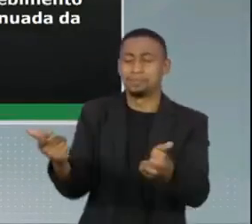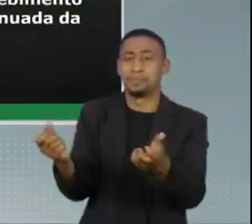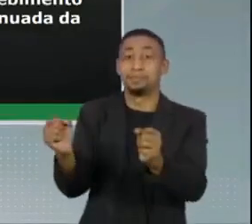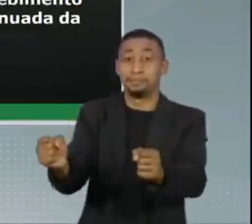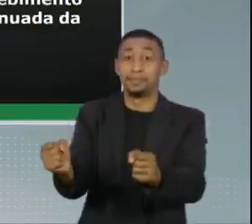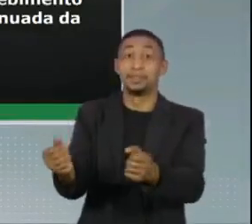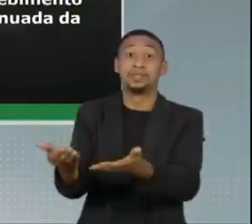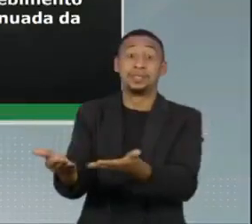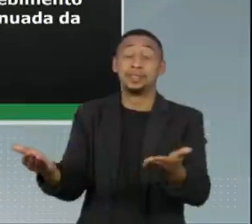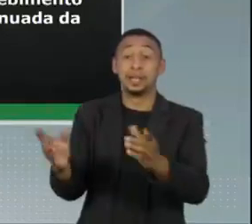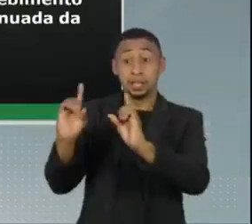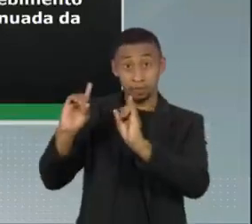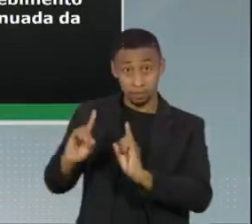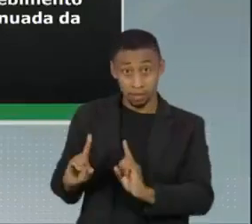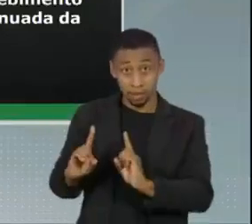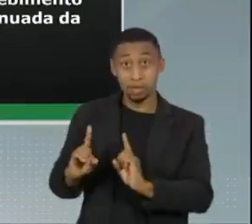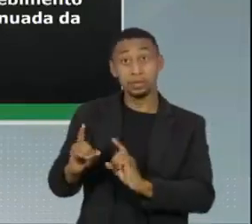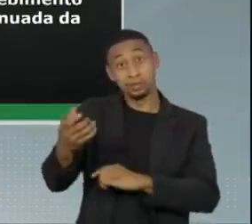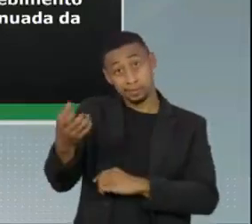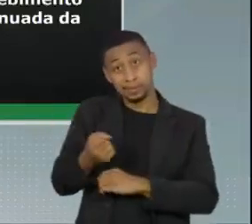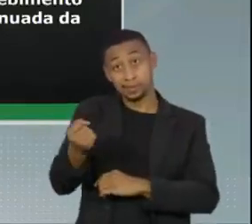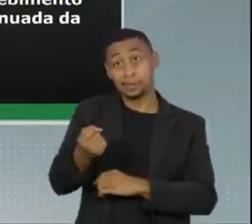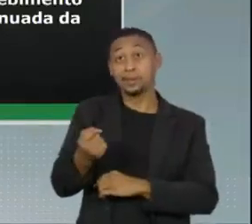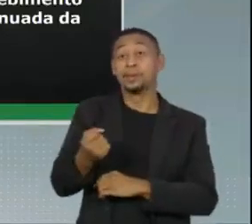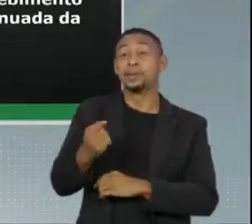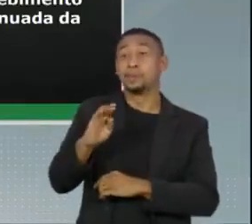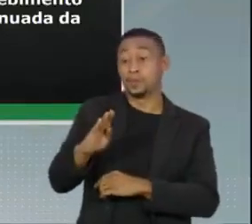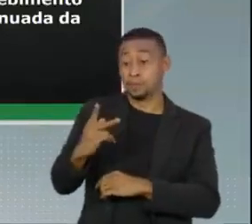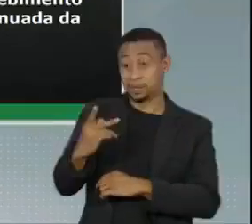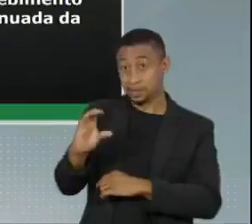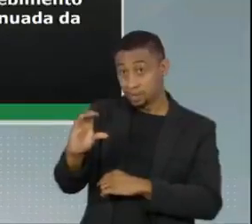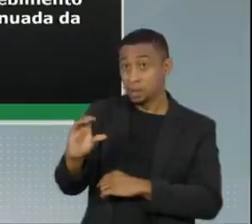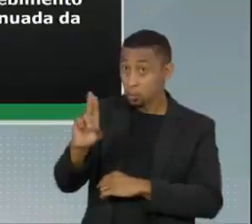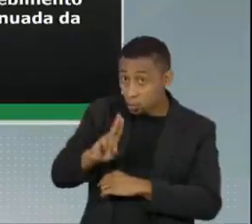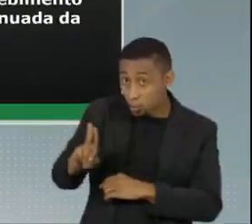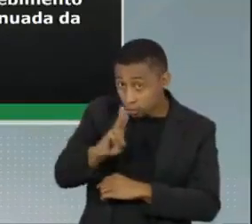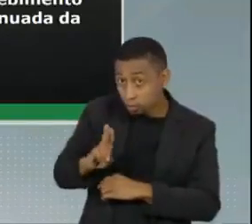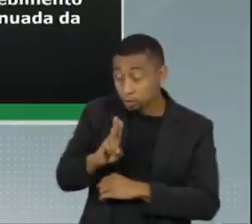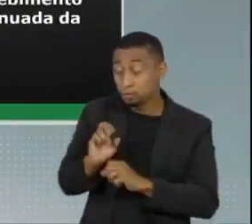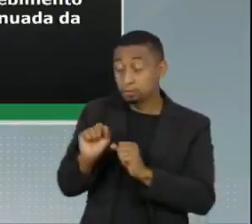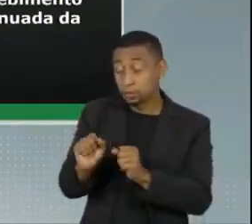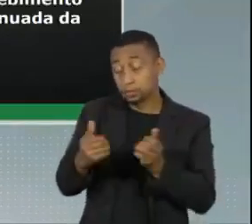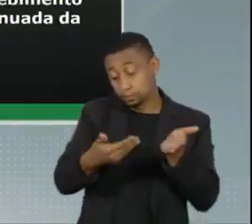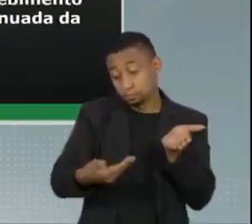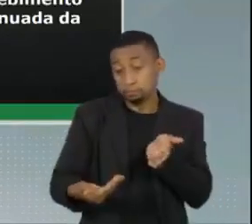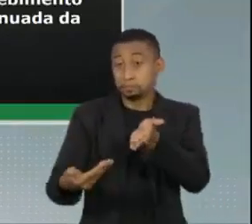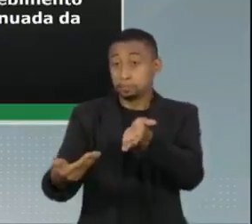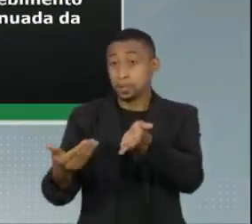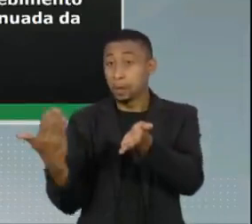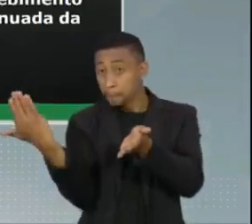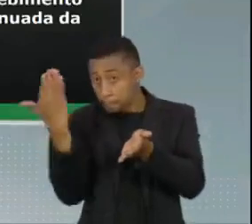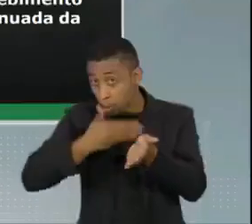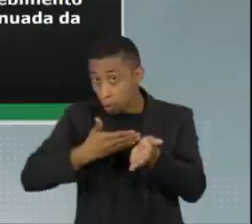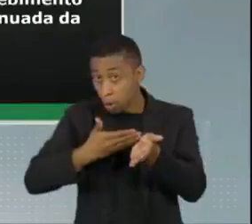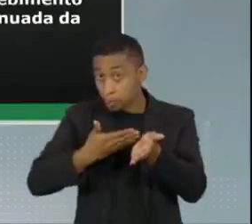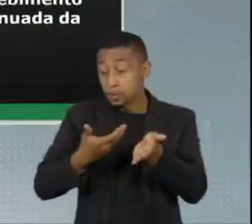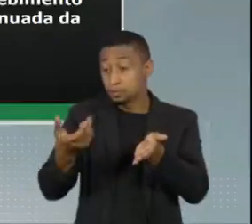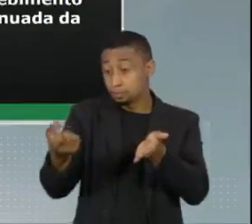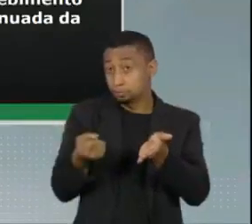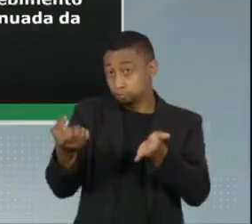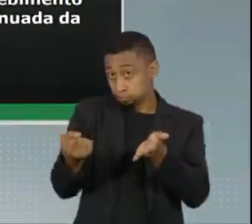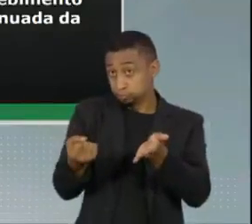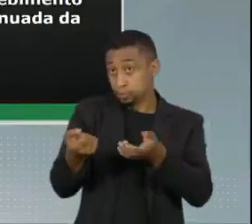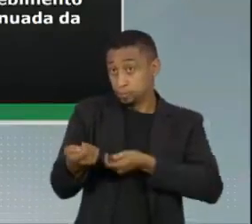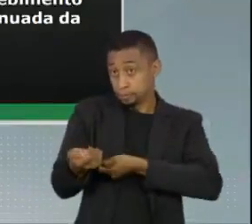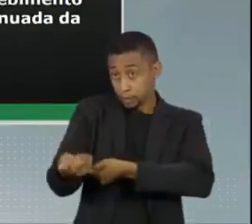com deficiência permanente, benefício de prestação continuada, o BPC, ela precisa apresentar o comprovante do recebimento